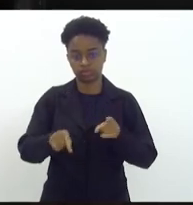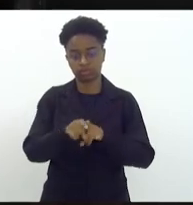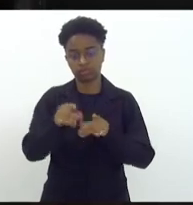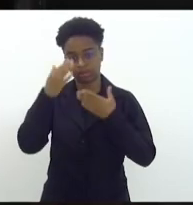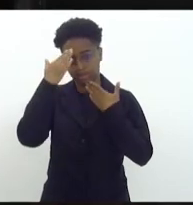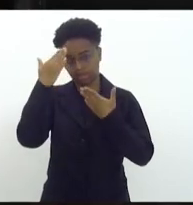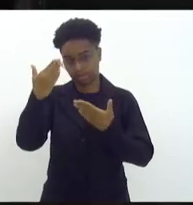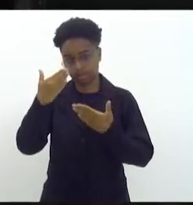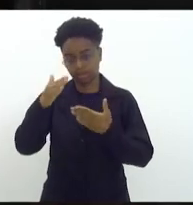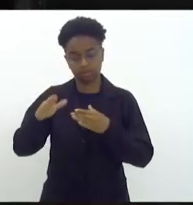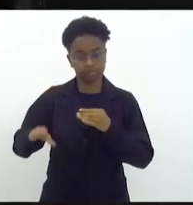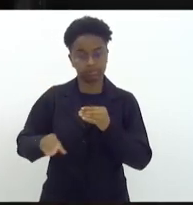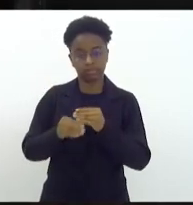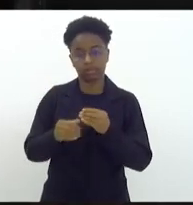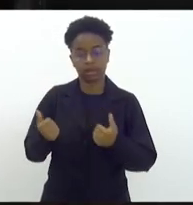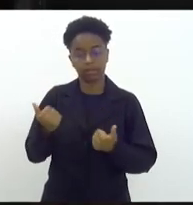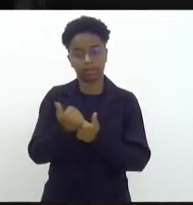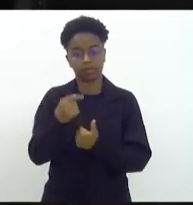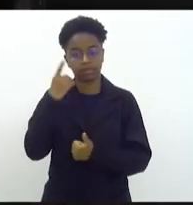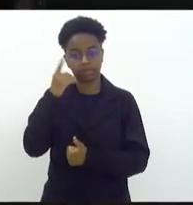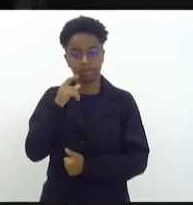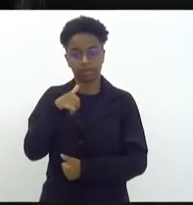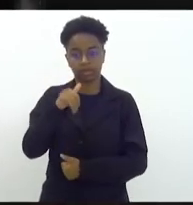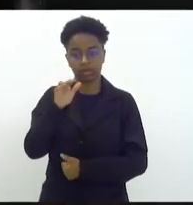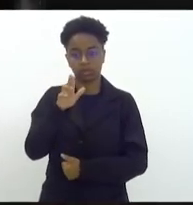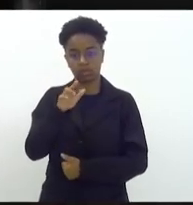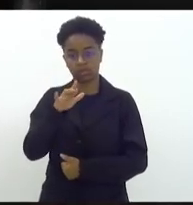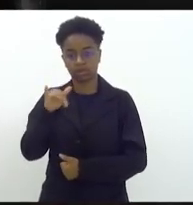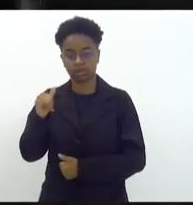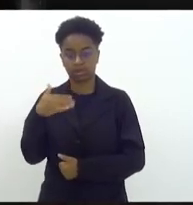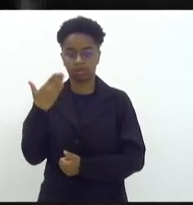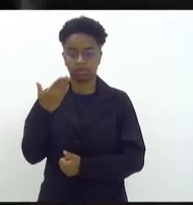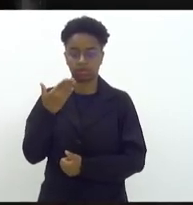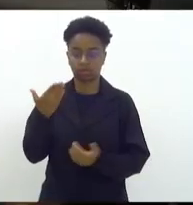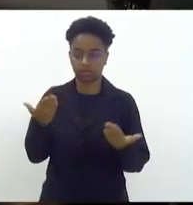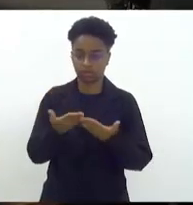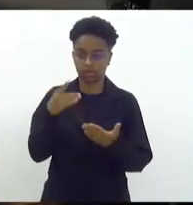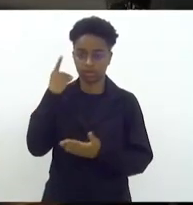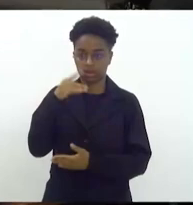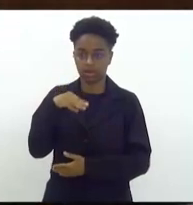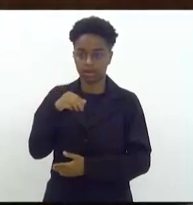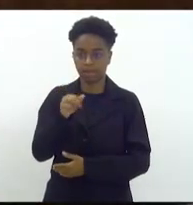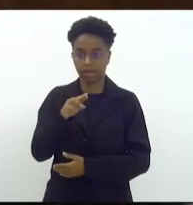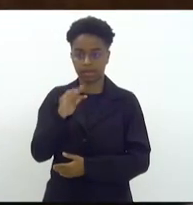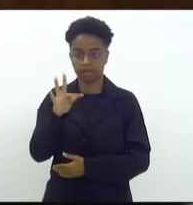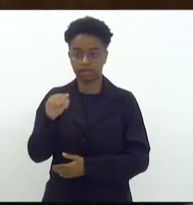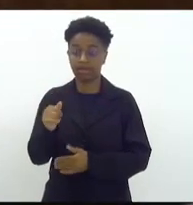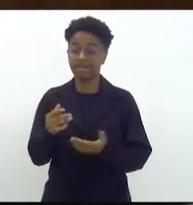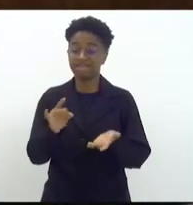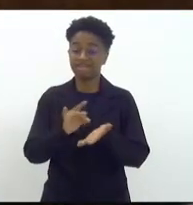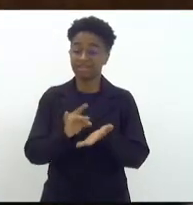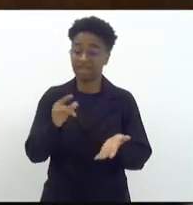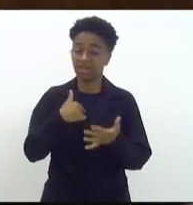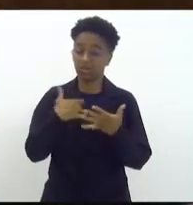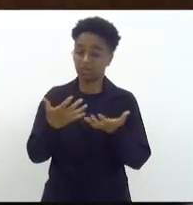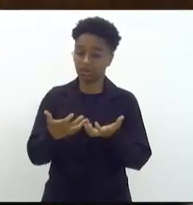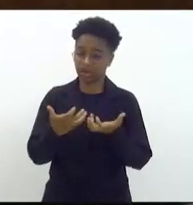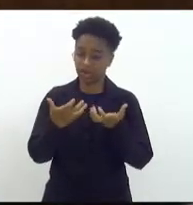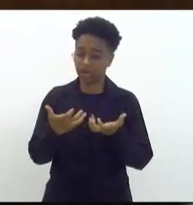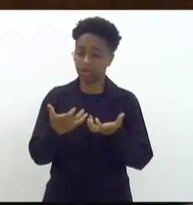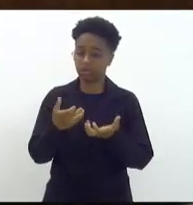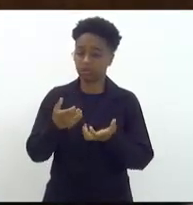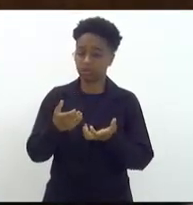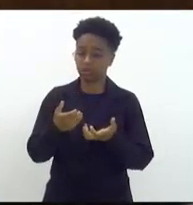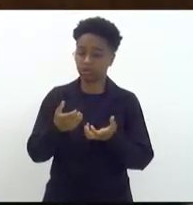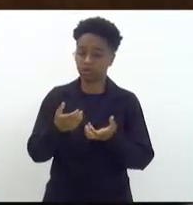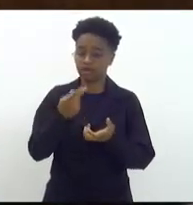a contribuição do deputado Iuri. Deputada Marta Rocha. Presidente, na verdade, o que eu gostaria de trazer, Luiz, aqui